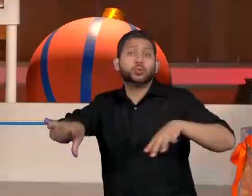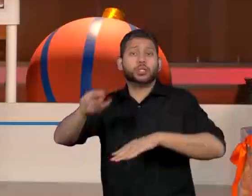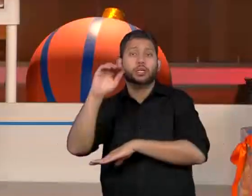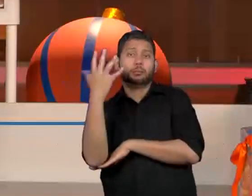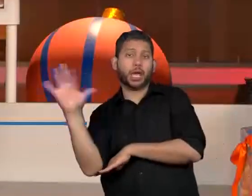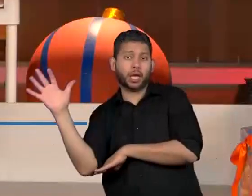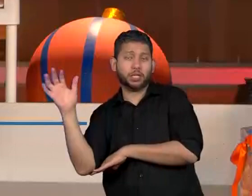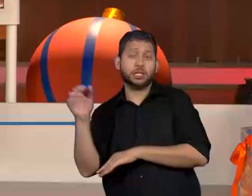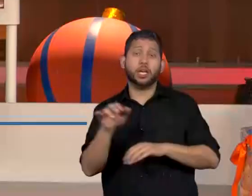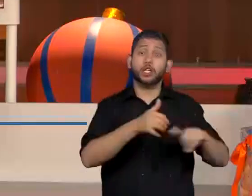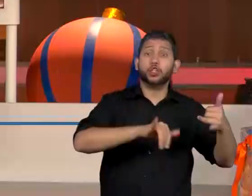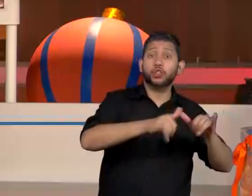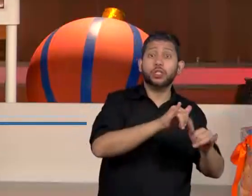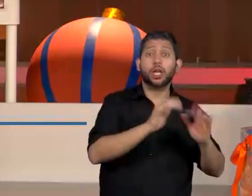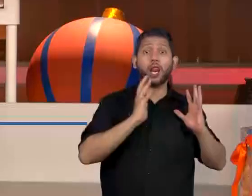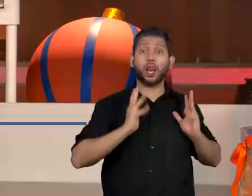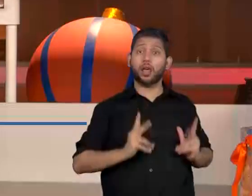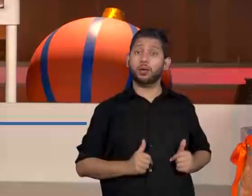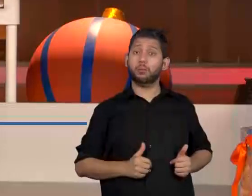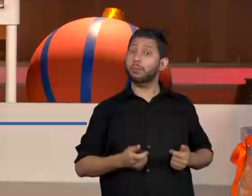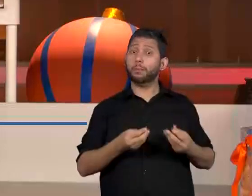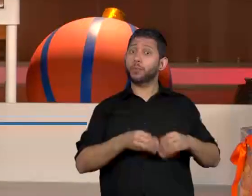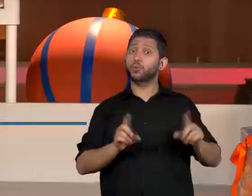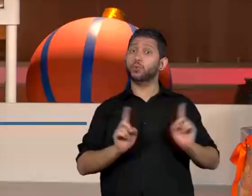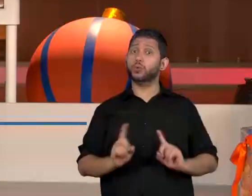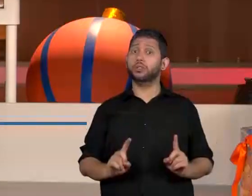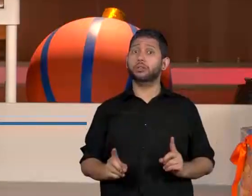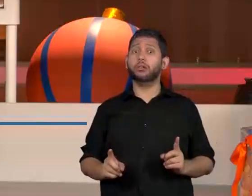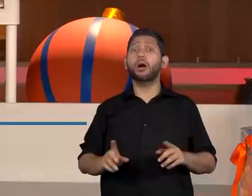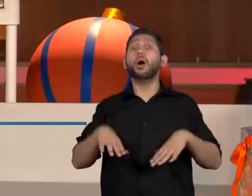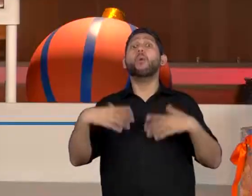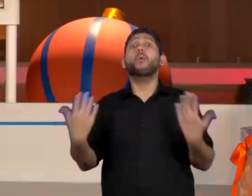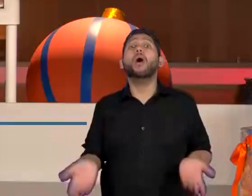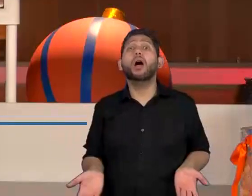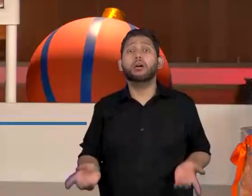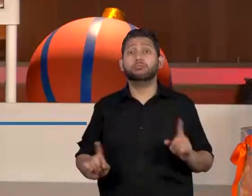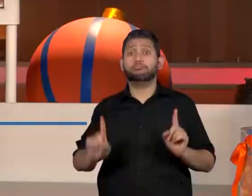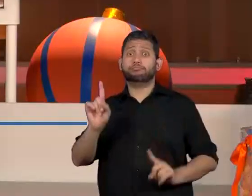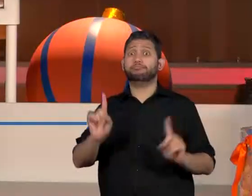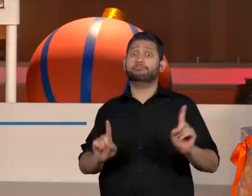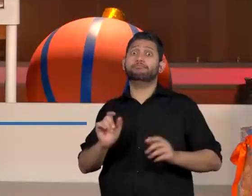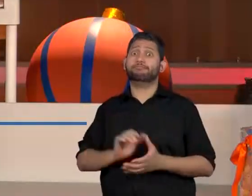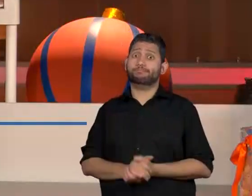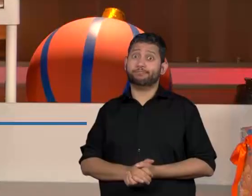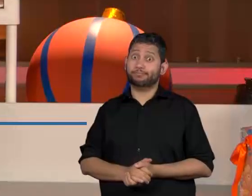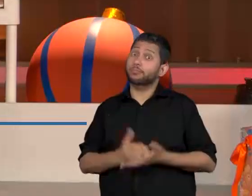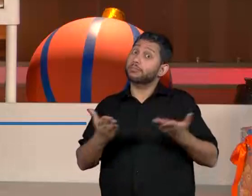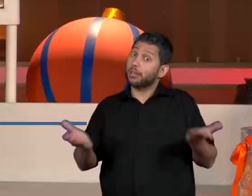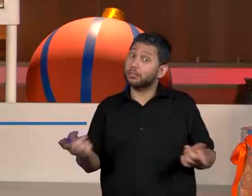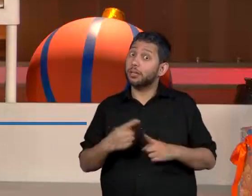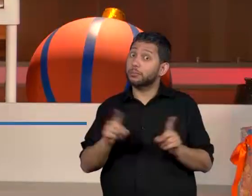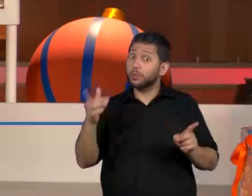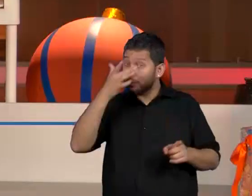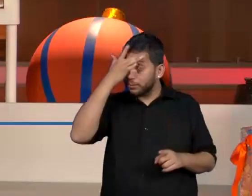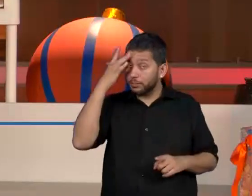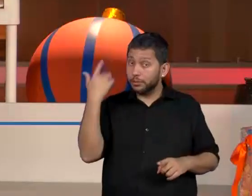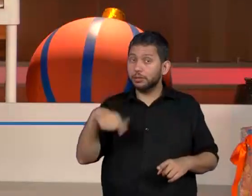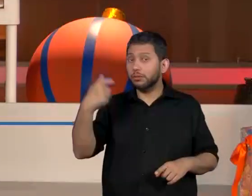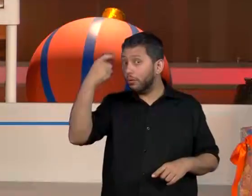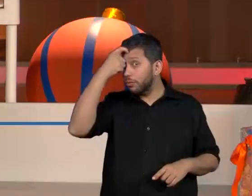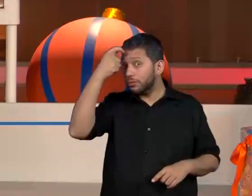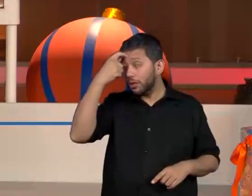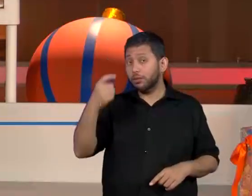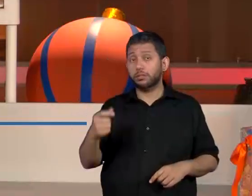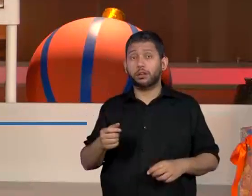energia, isso também tem a ver com o nosso consumo. Nós também precisamos consumir menos para que a